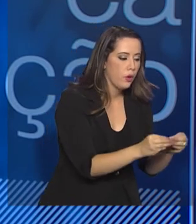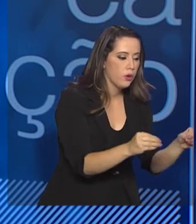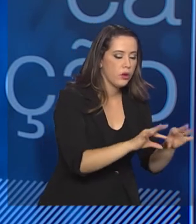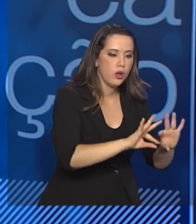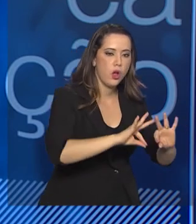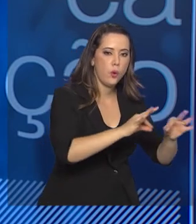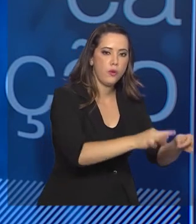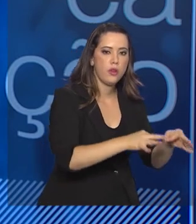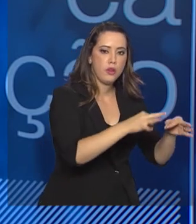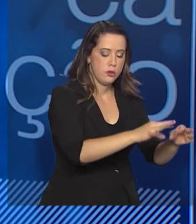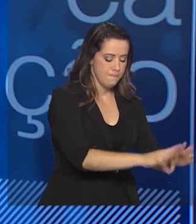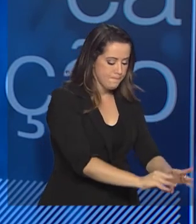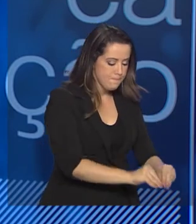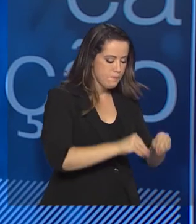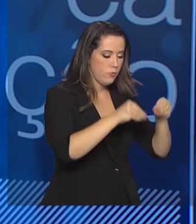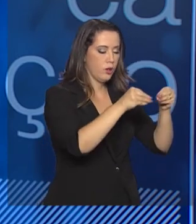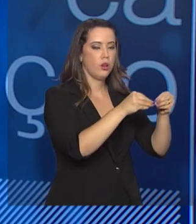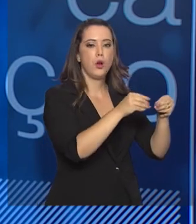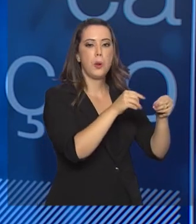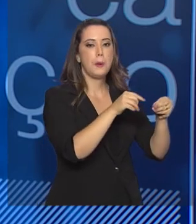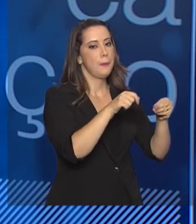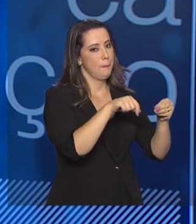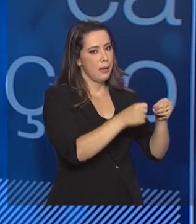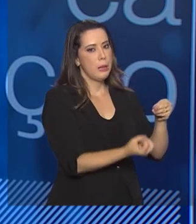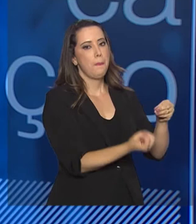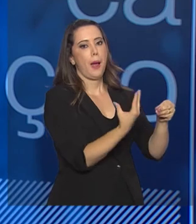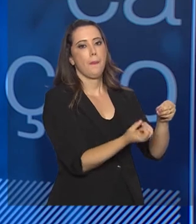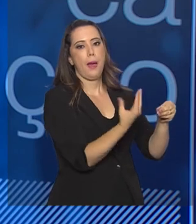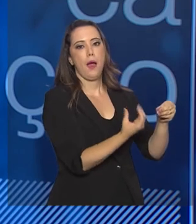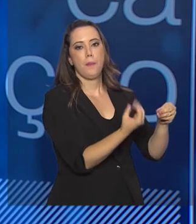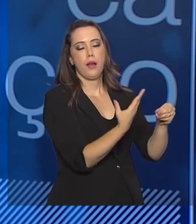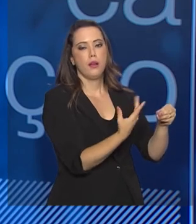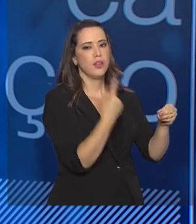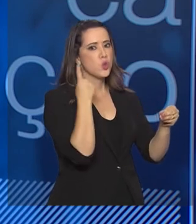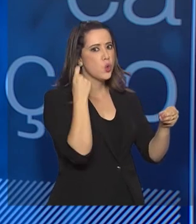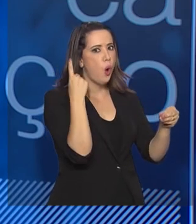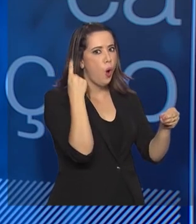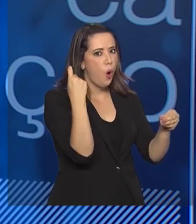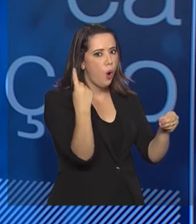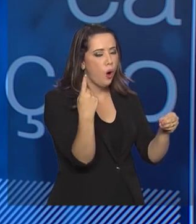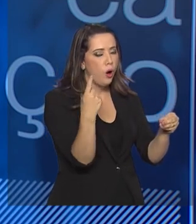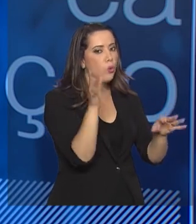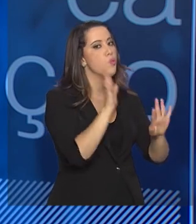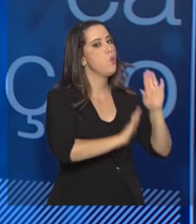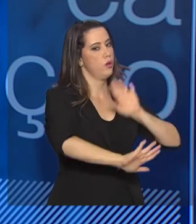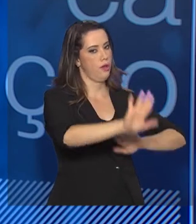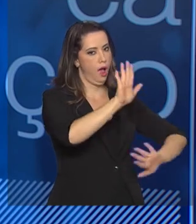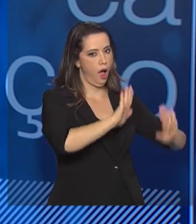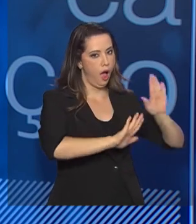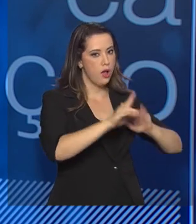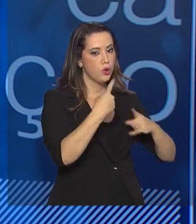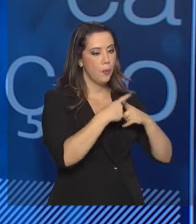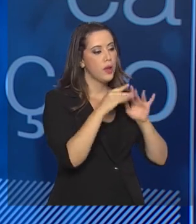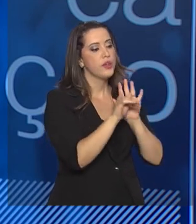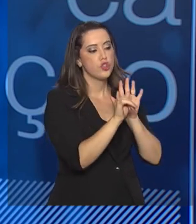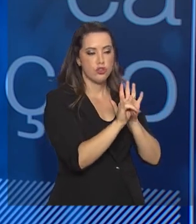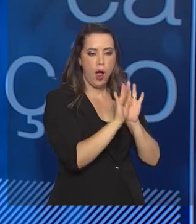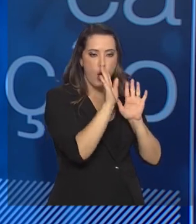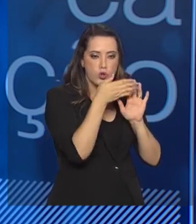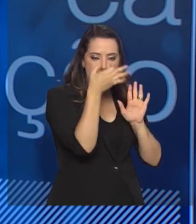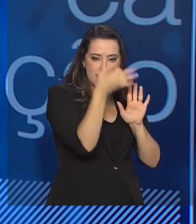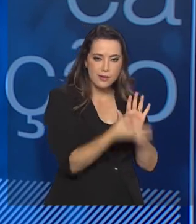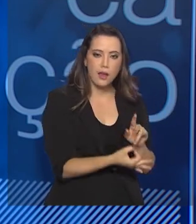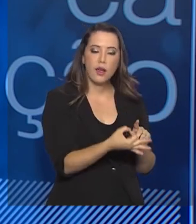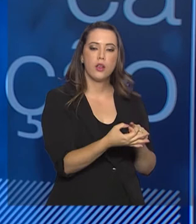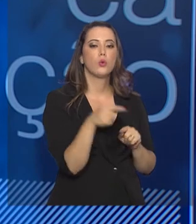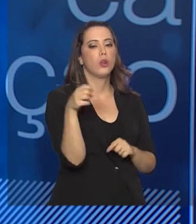eliminação do candidato. Então, o candidato tem que tomar muito cuidado com isso. Porque isso entrou no edital desse ano, não estava no edital anterior, isso é uma